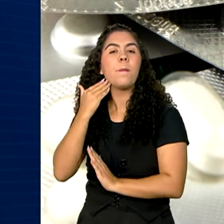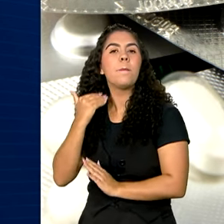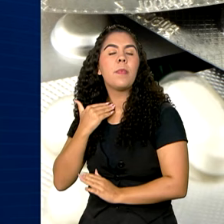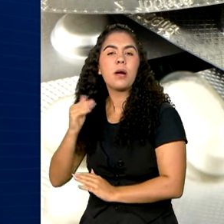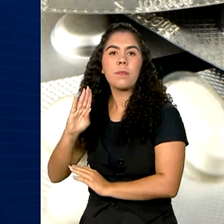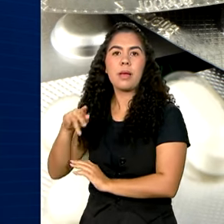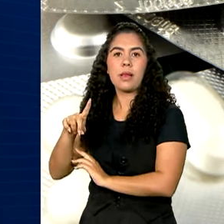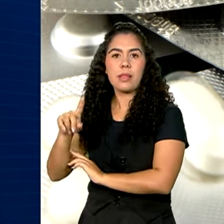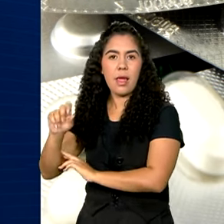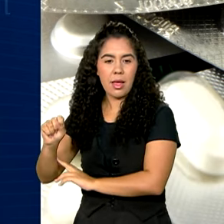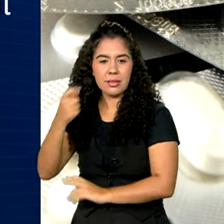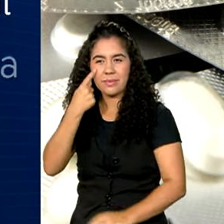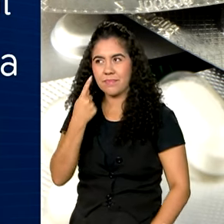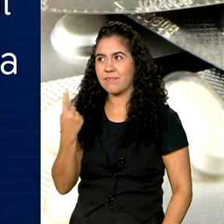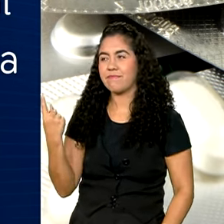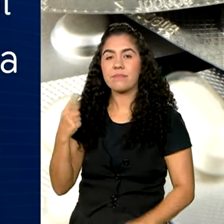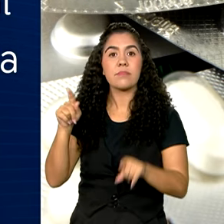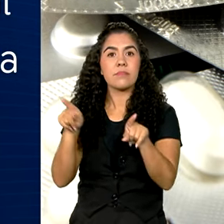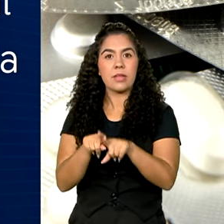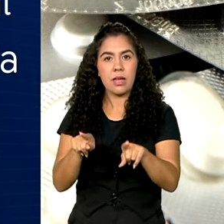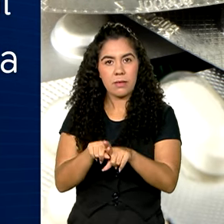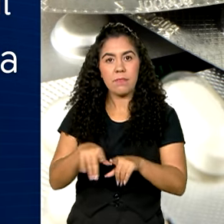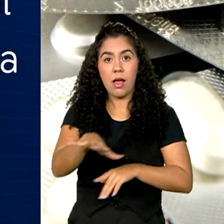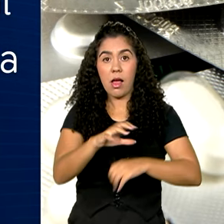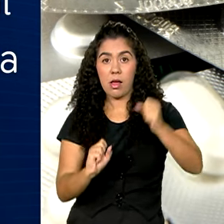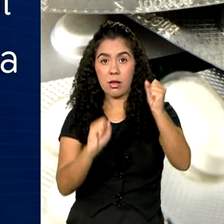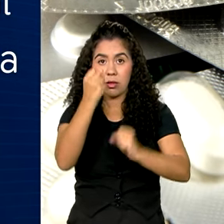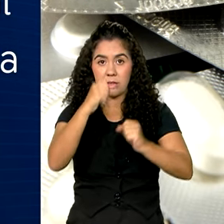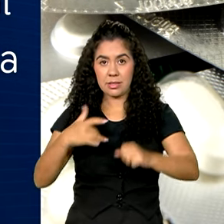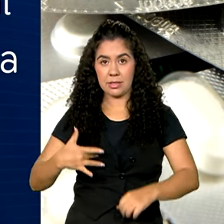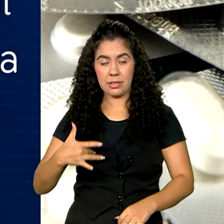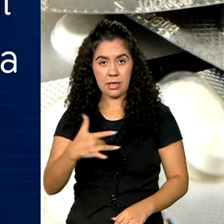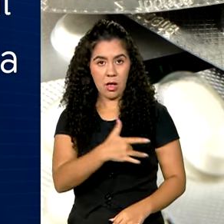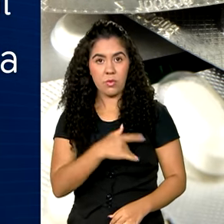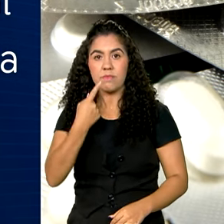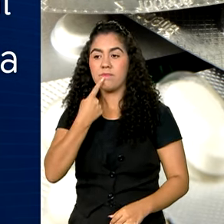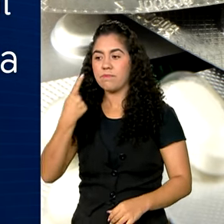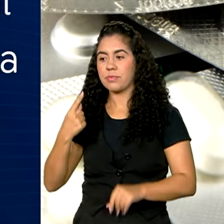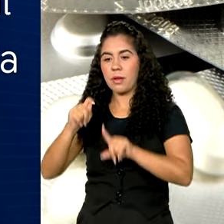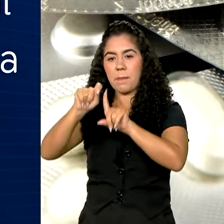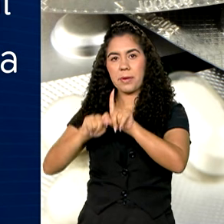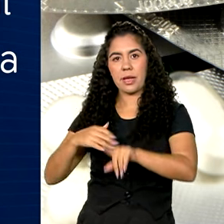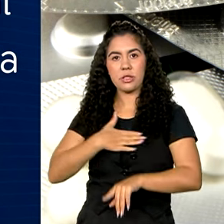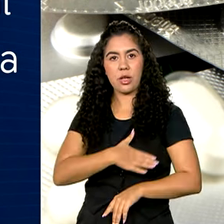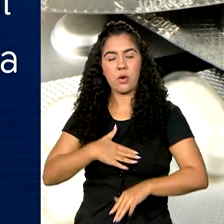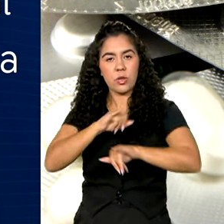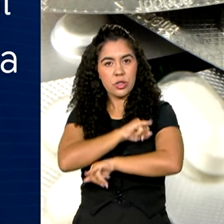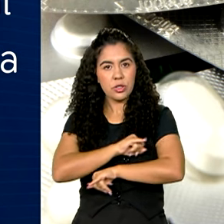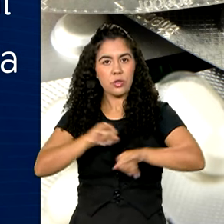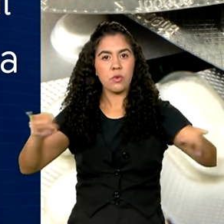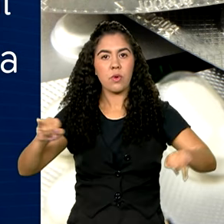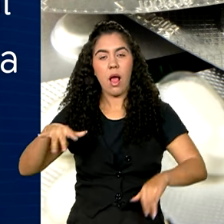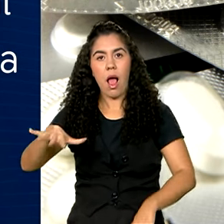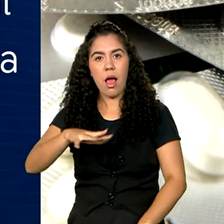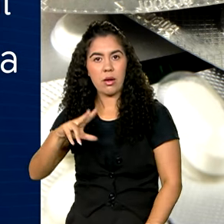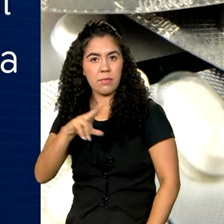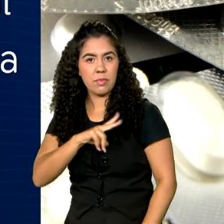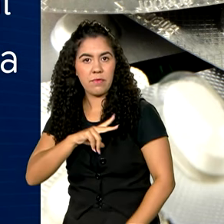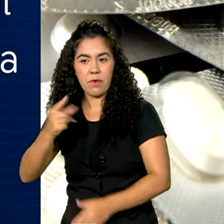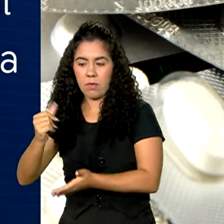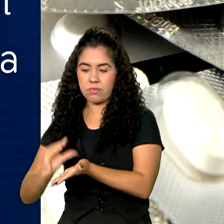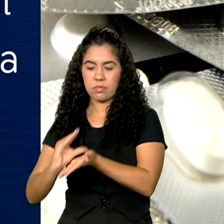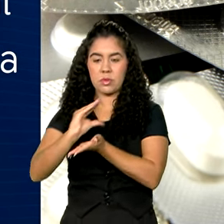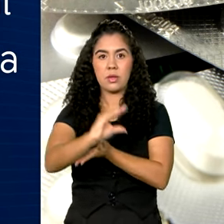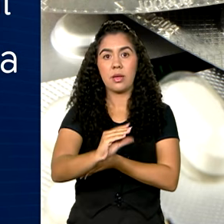FINEP. Além disso, indústrias do setor da saúde anunciaram agora, em agosto, investimentos privados no valor de R